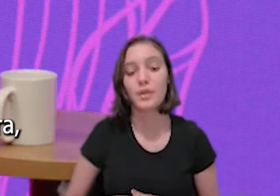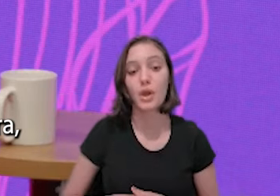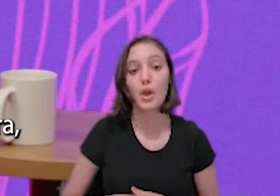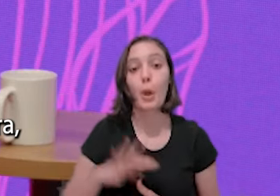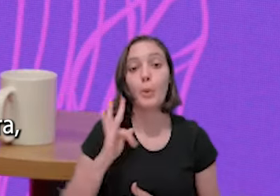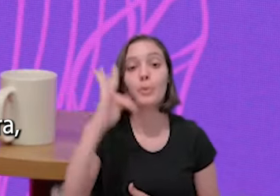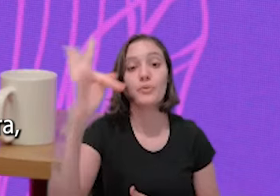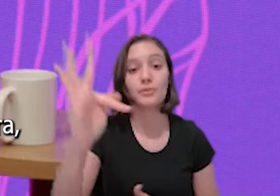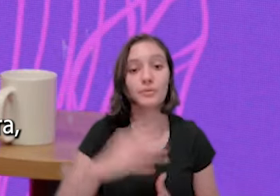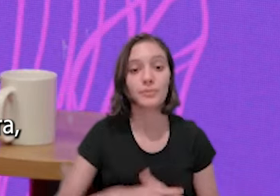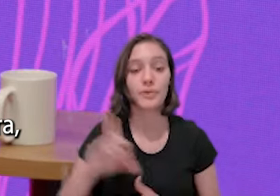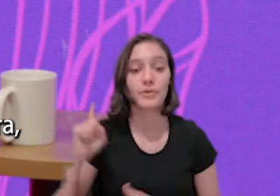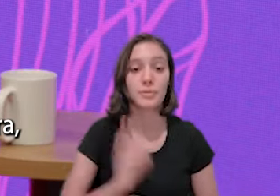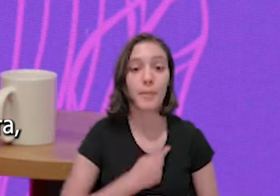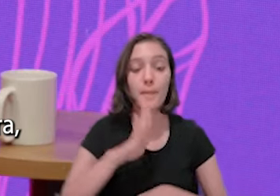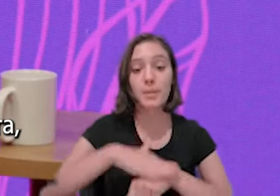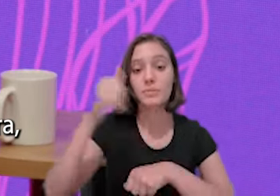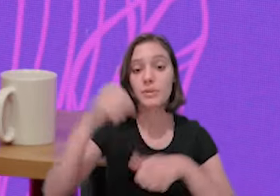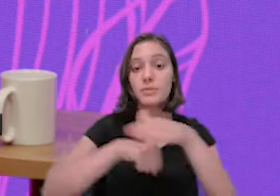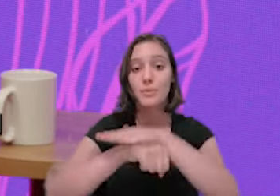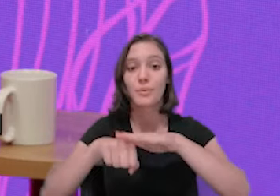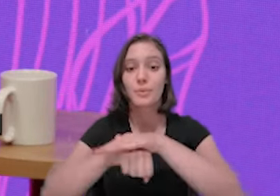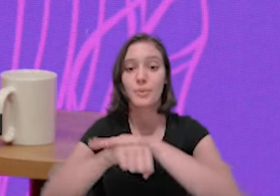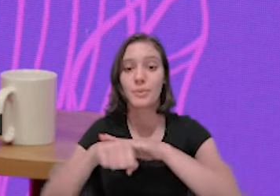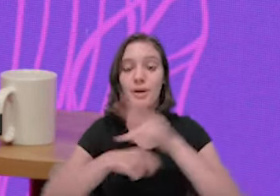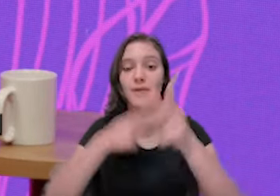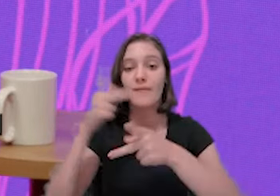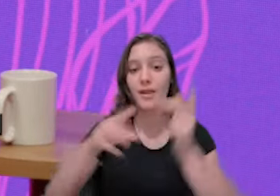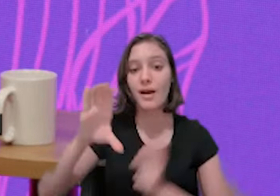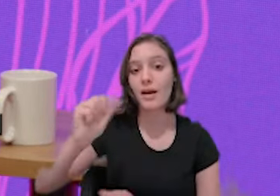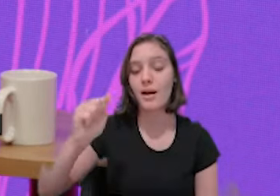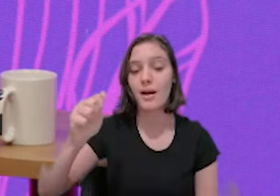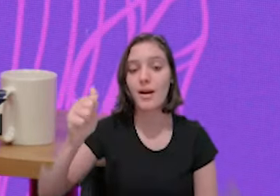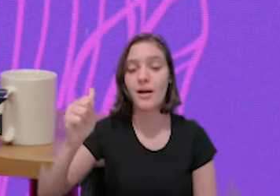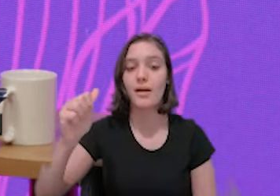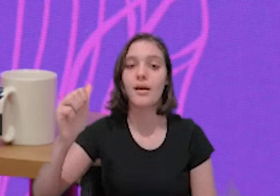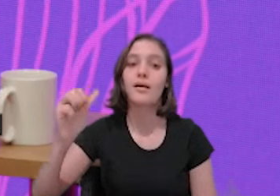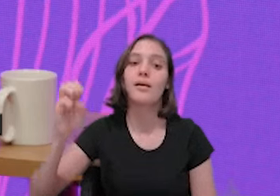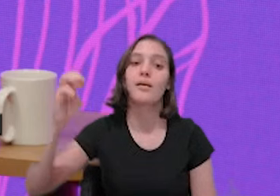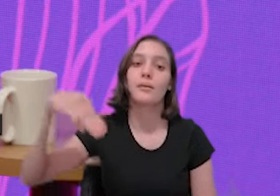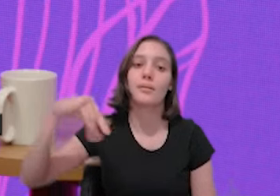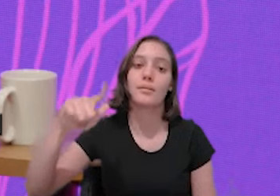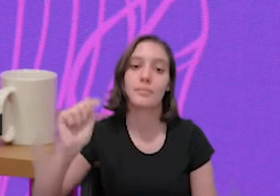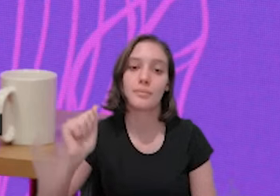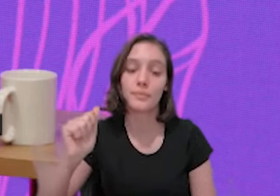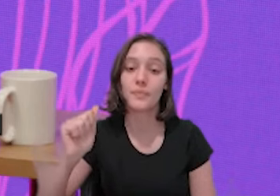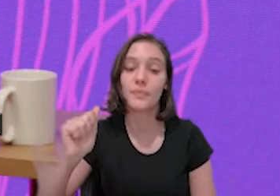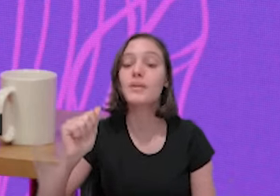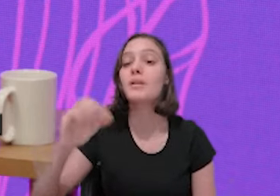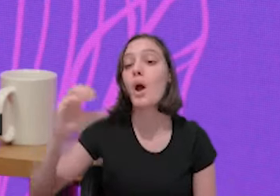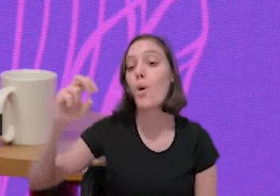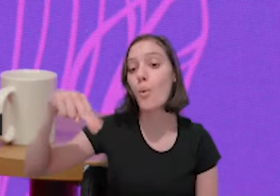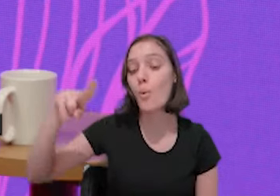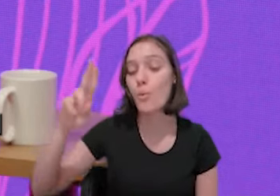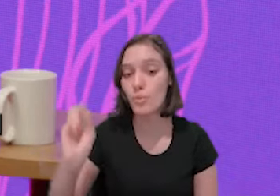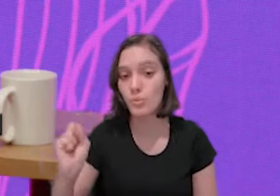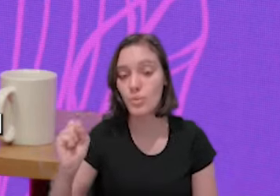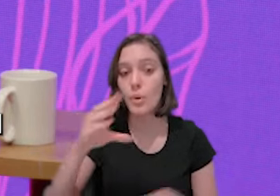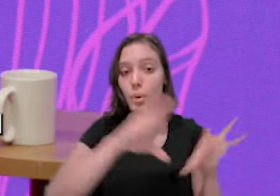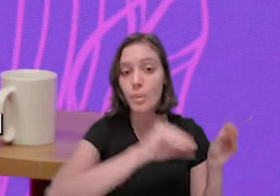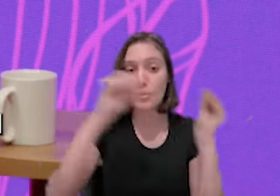Sombra, da Agência da ONU para Refugiados, sobre o panorama de imigração no Brasil. E os desafios